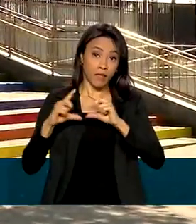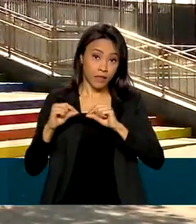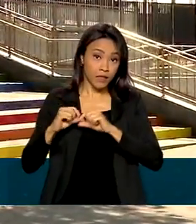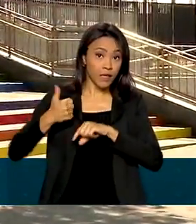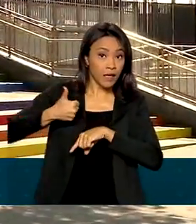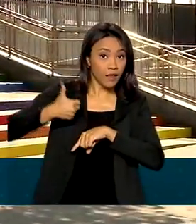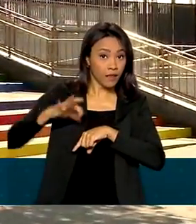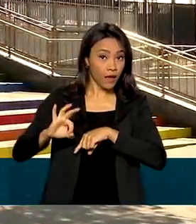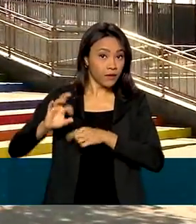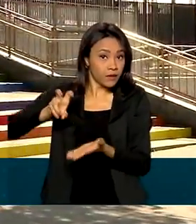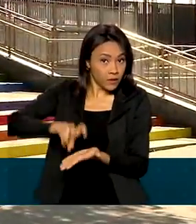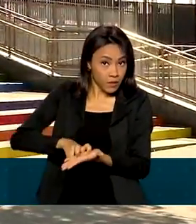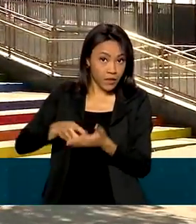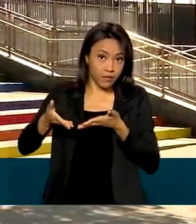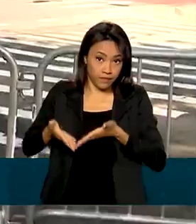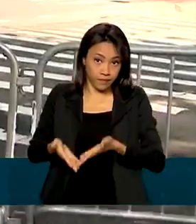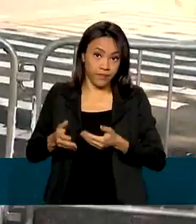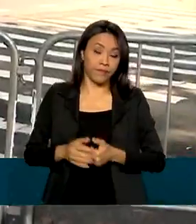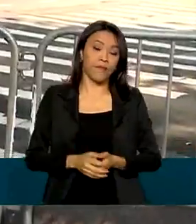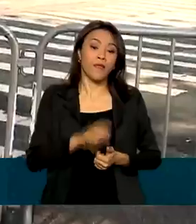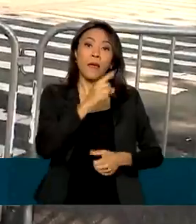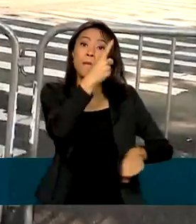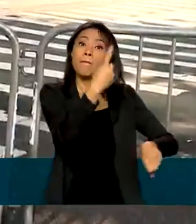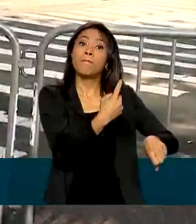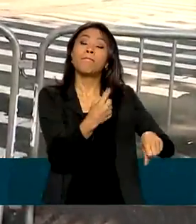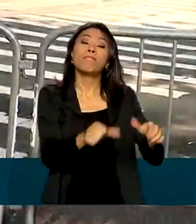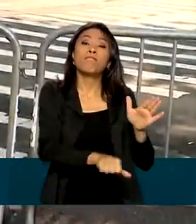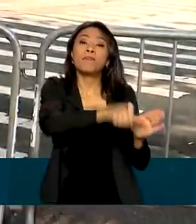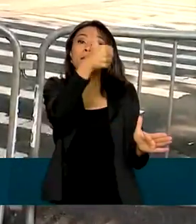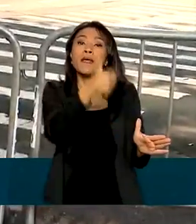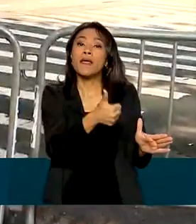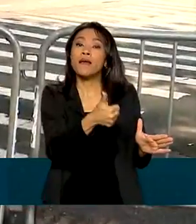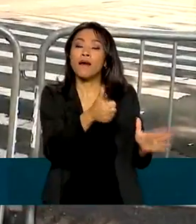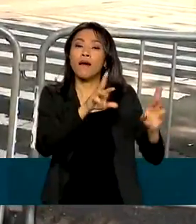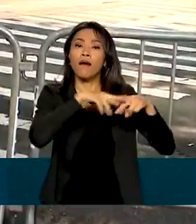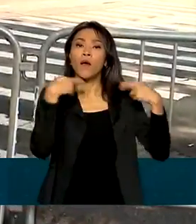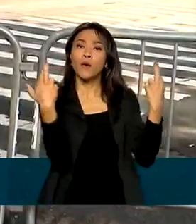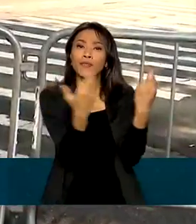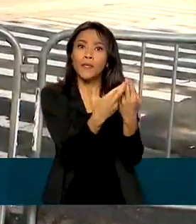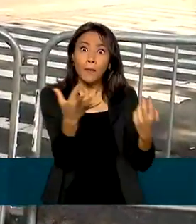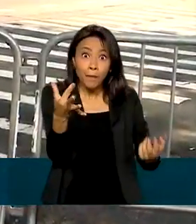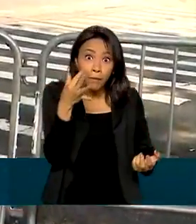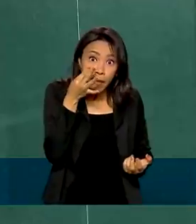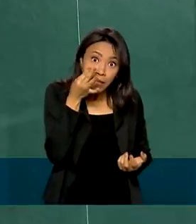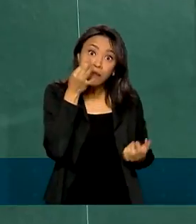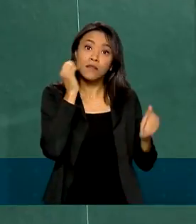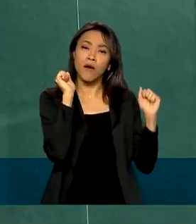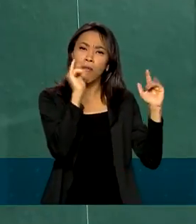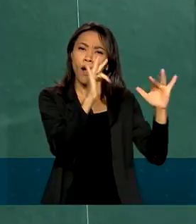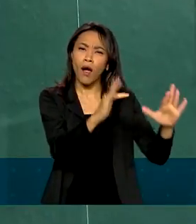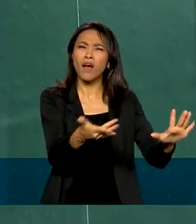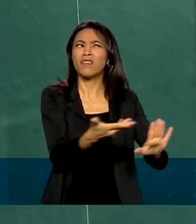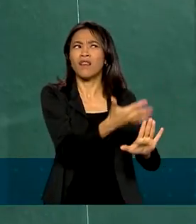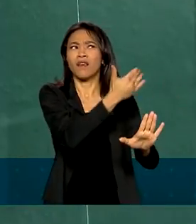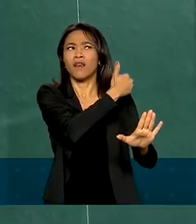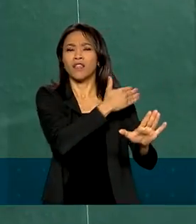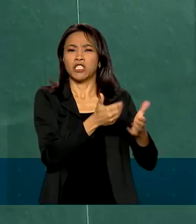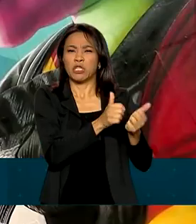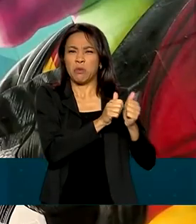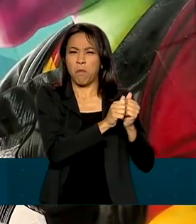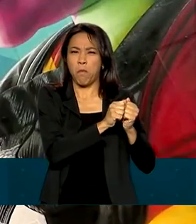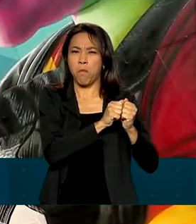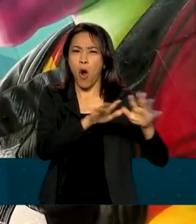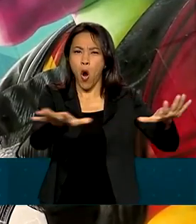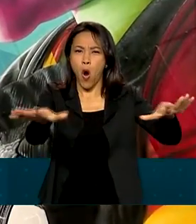às dez horas da manhã. Será a primeira reunião totalmente presencial. Desde o início da pandemia, no ano